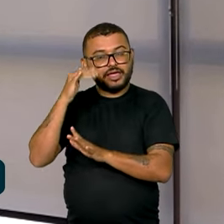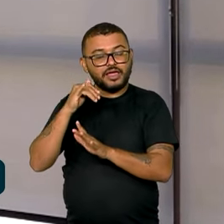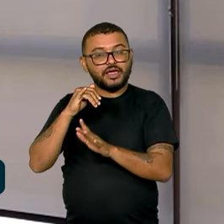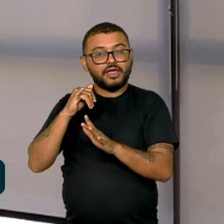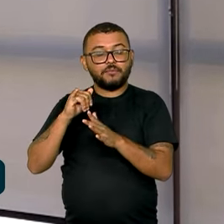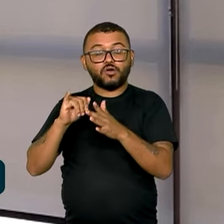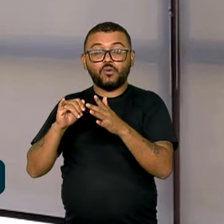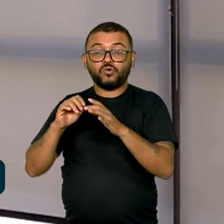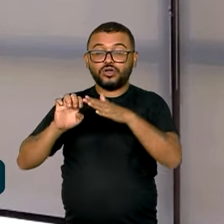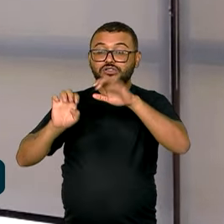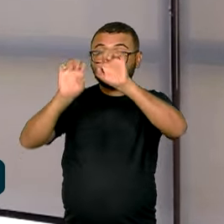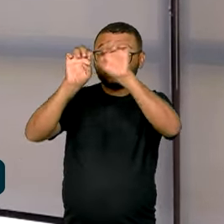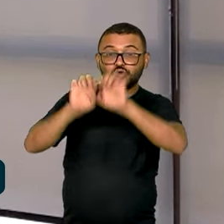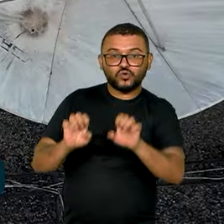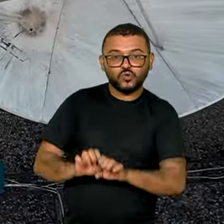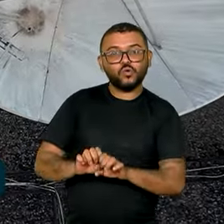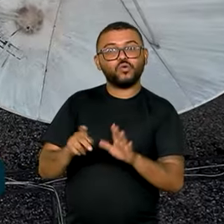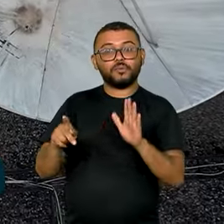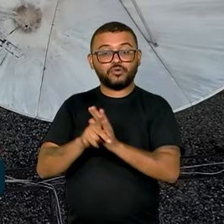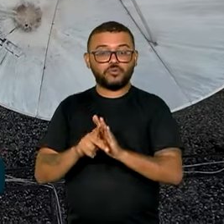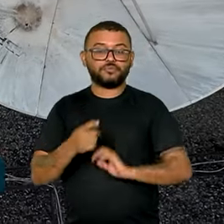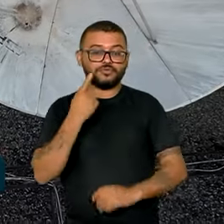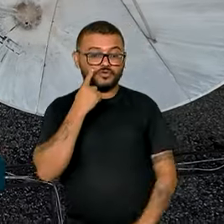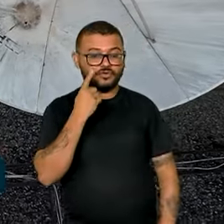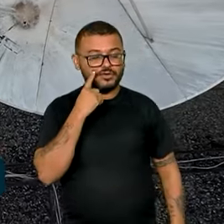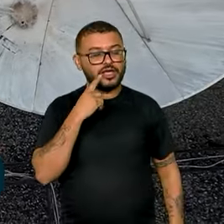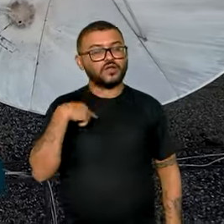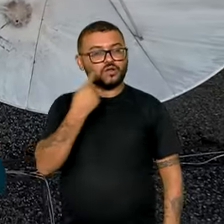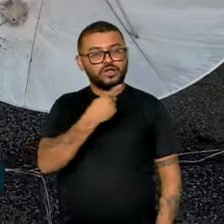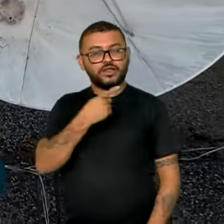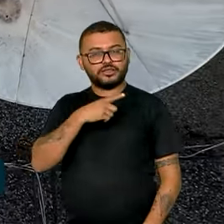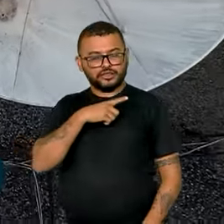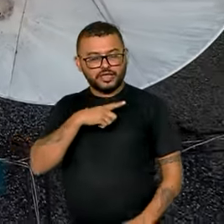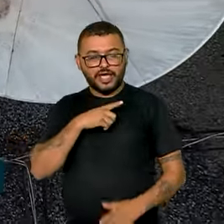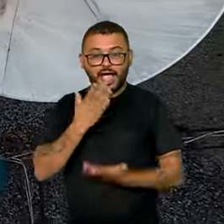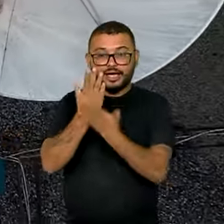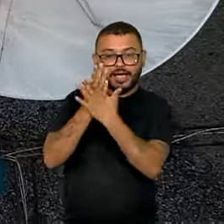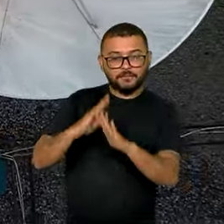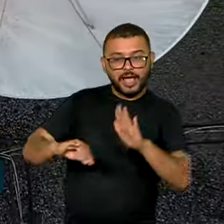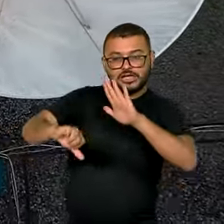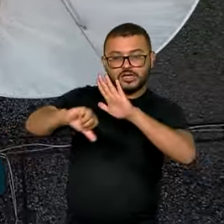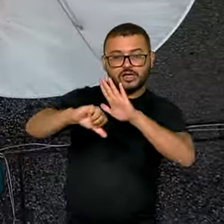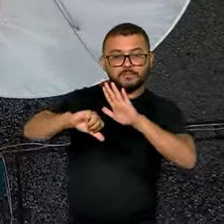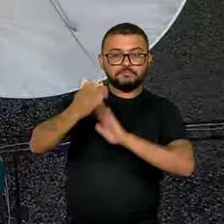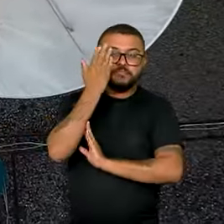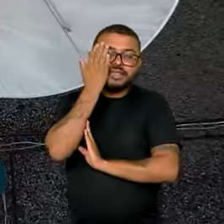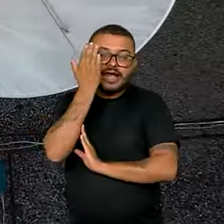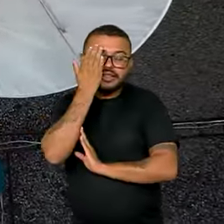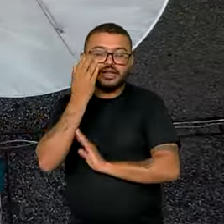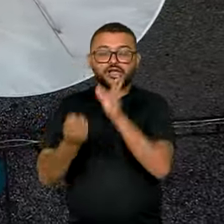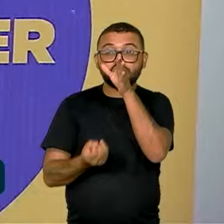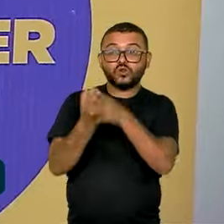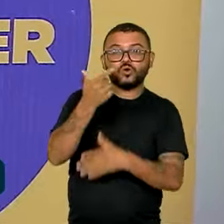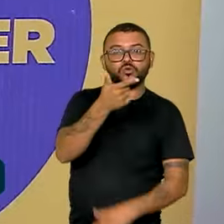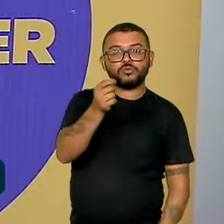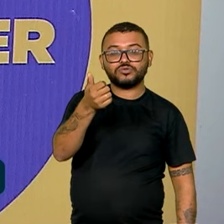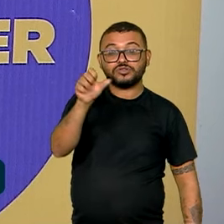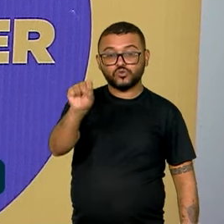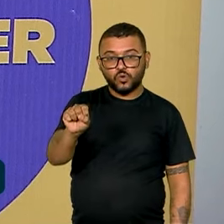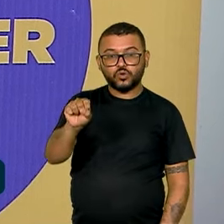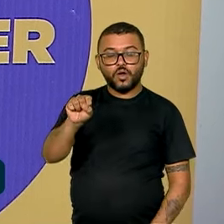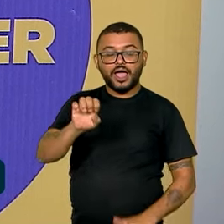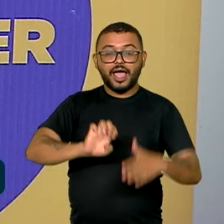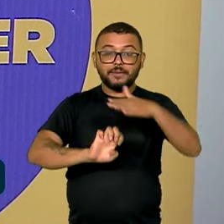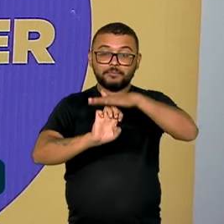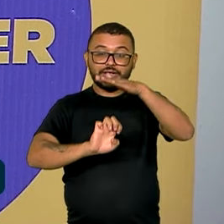infraestrutura de redes e instituições. Dentro do plano de ação de combate à pirataria criado em 2018, a Anatel